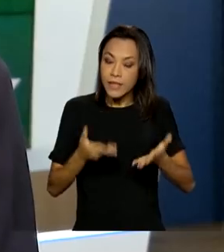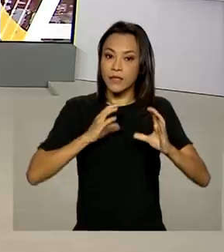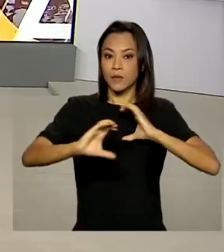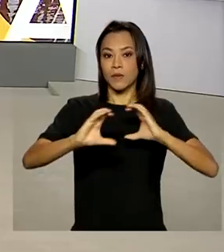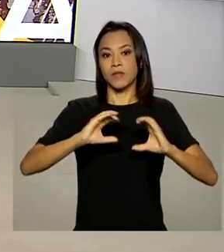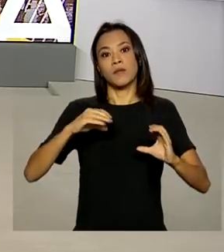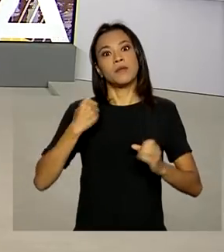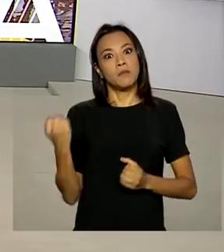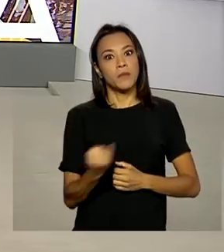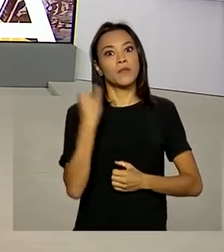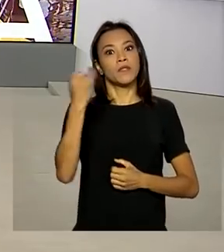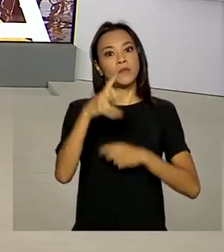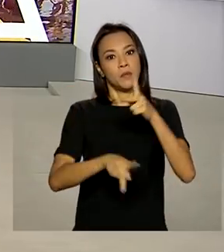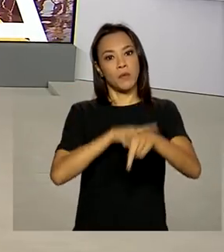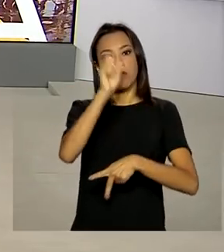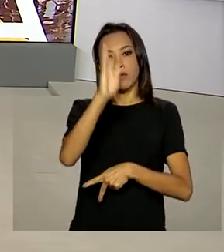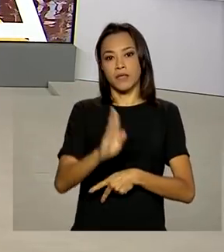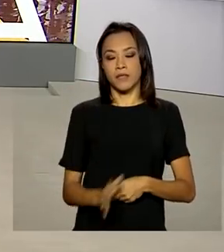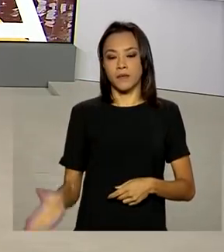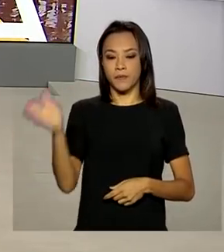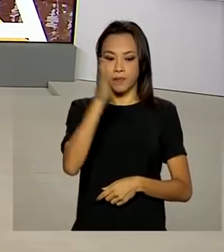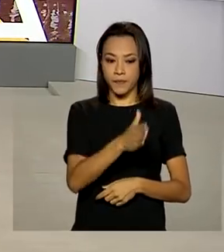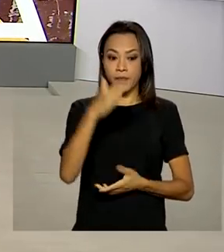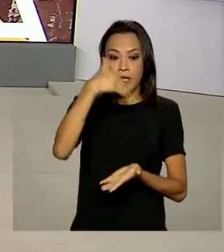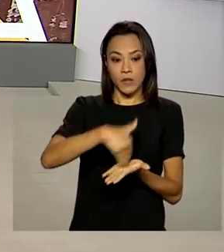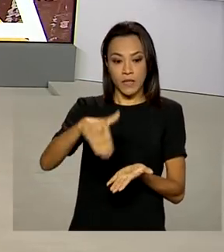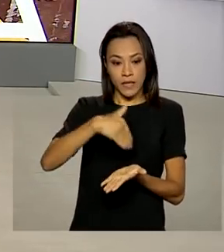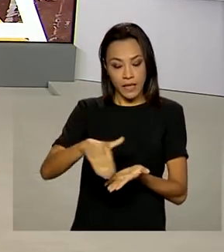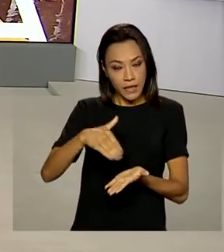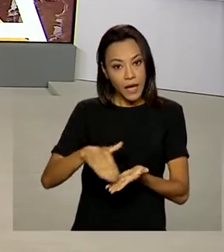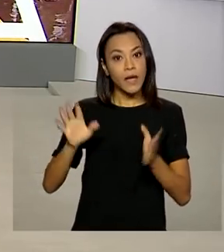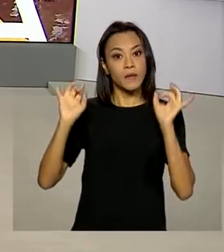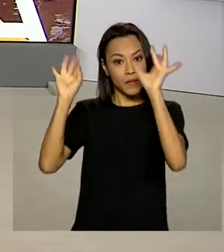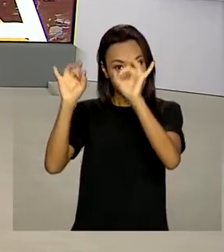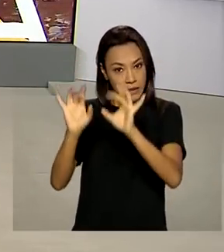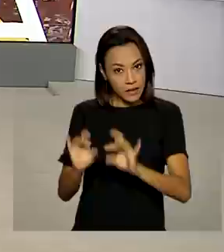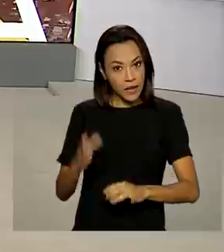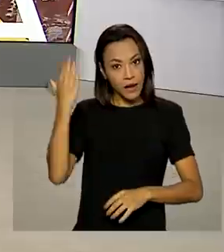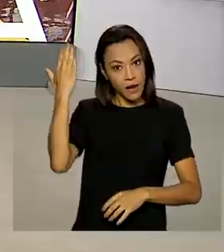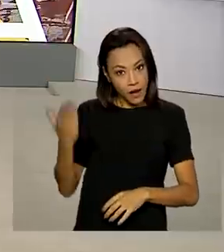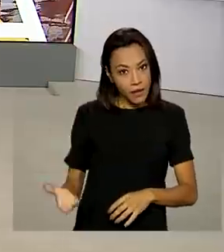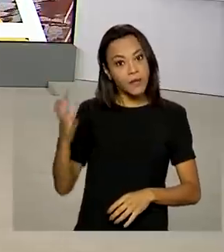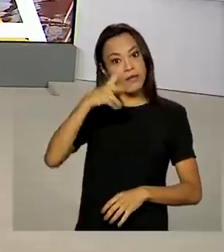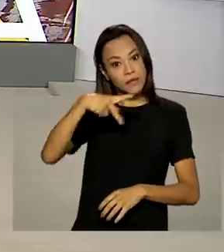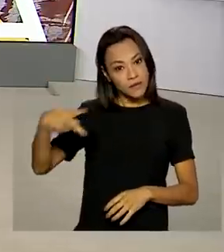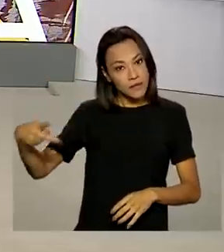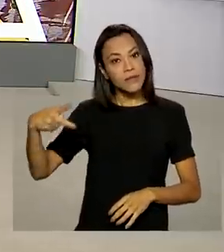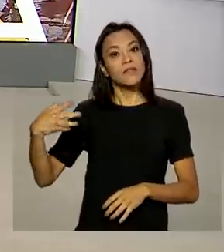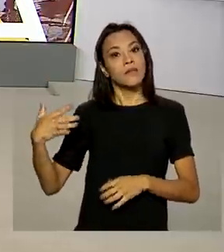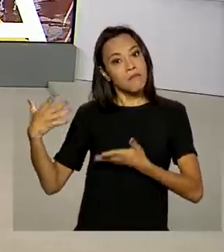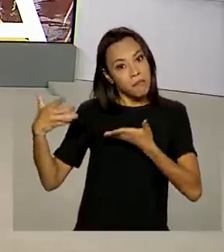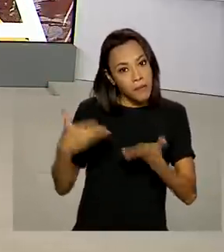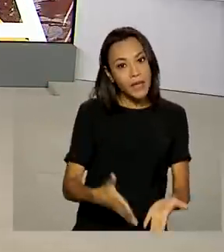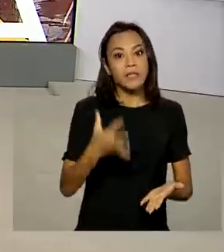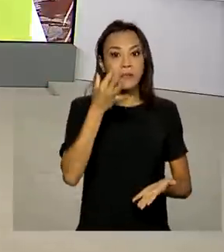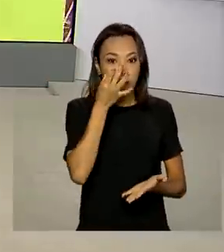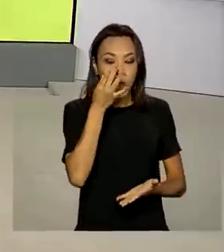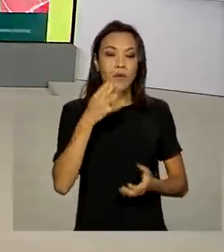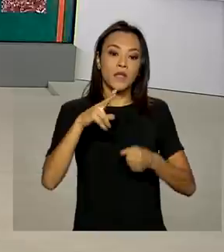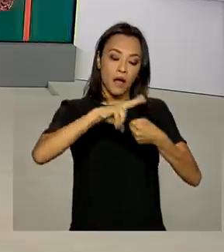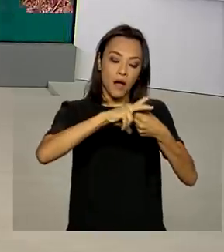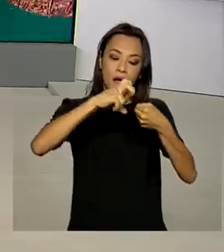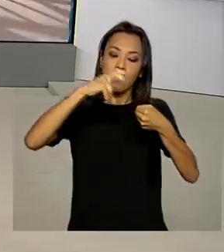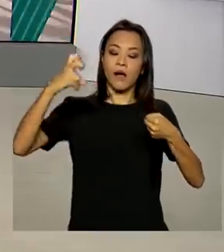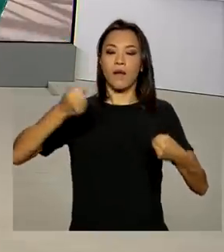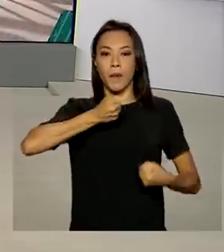brasileiro. E o secretário especial de comunicação da presidência, André Costa, também participou do programa de rádio A Voz do Brasil